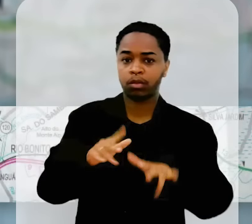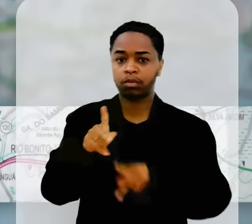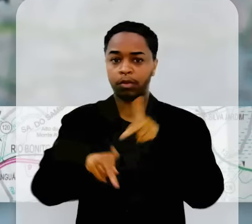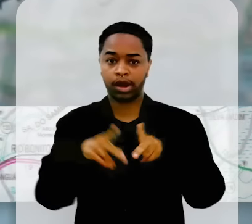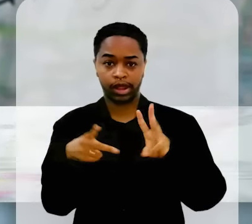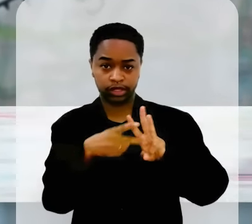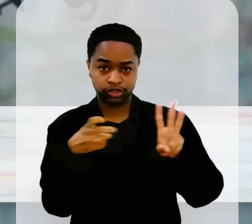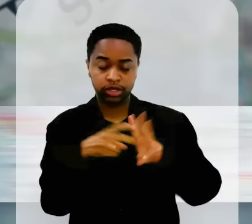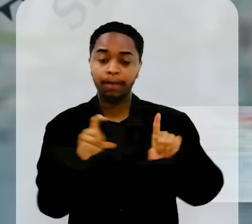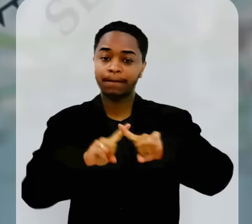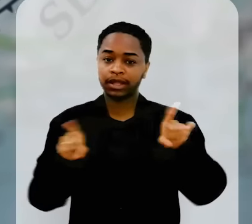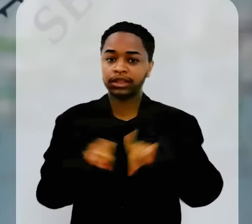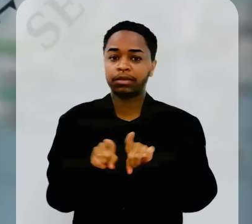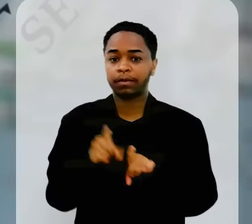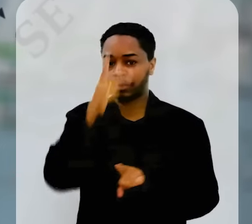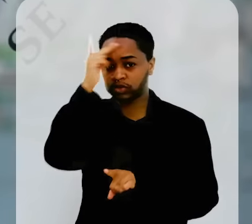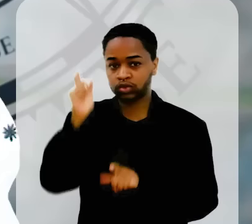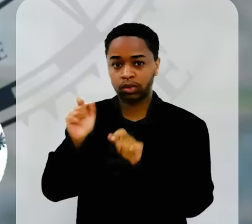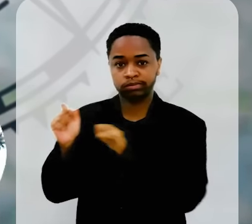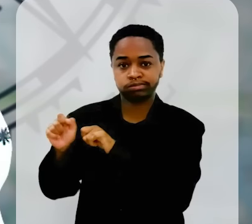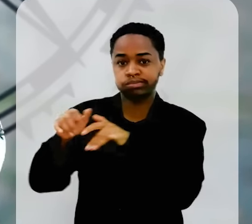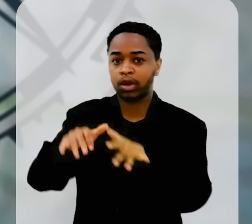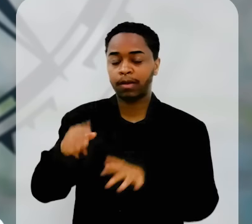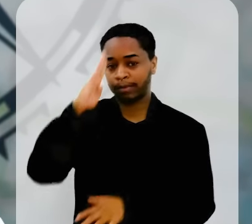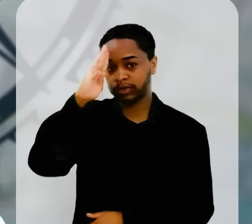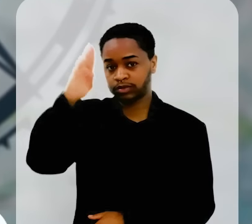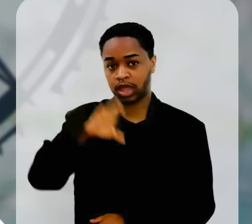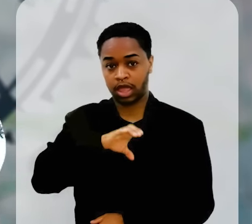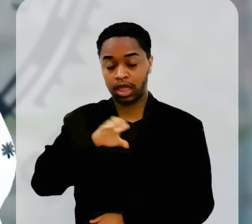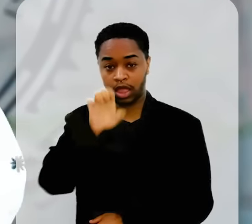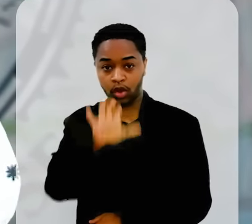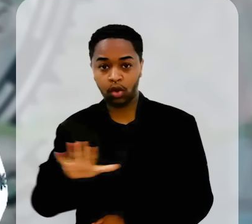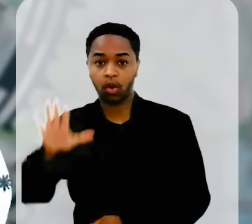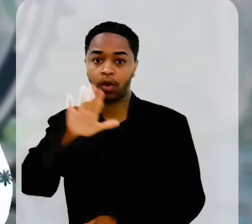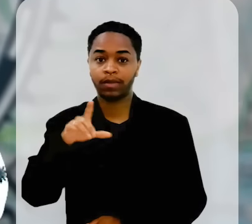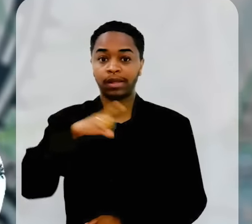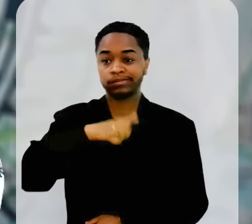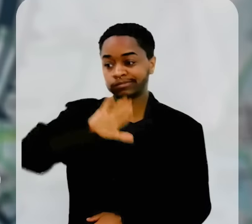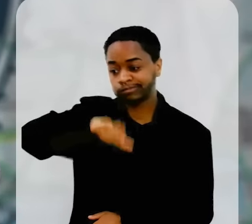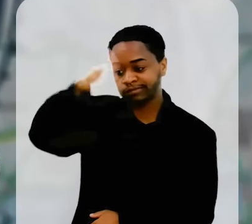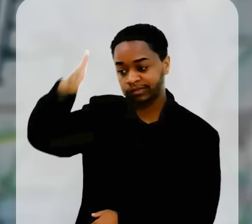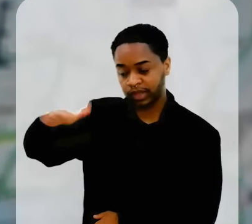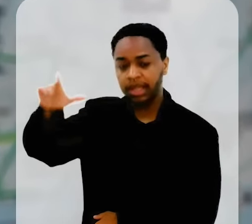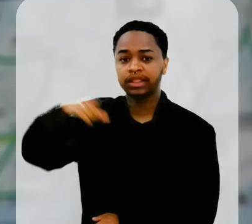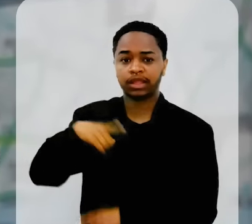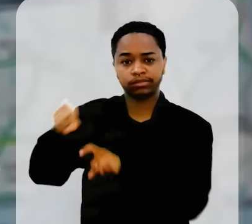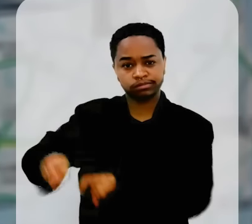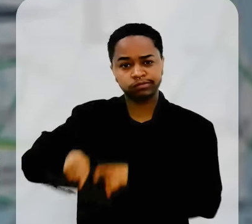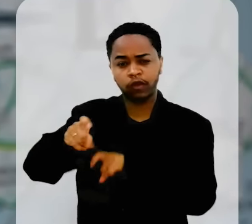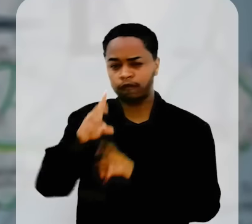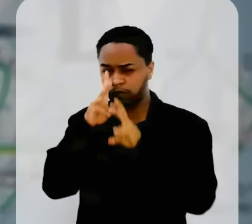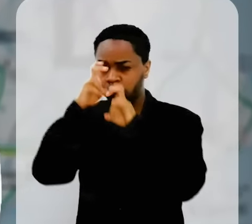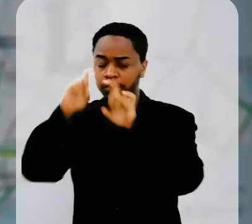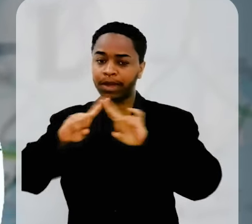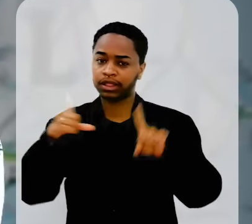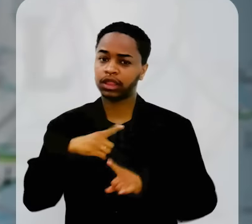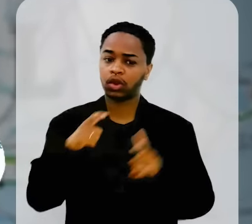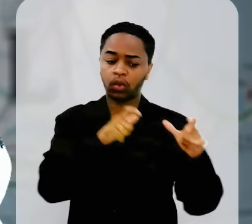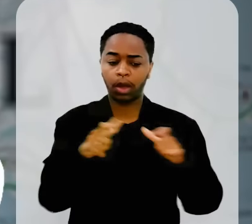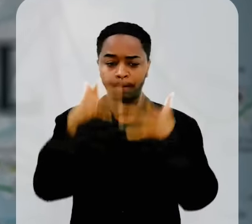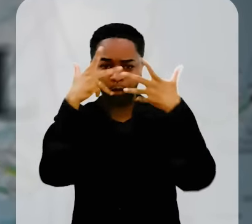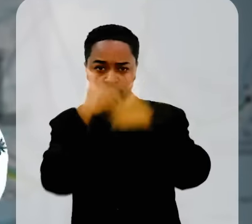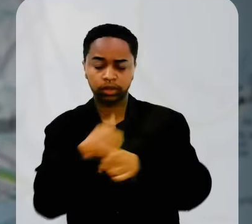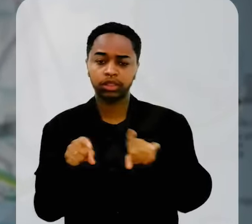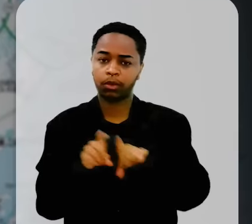imigrantes que vieram principalmente da Europa. Nas terras altas, a agricultura é forte, mas Bom Jardim também é lugar de belas paisagens